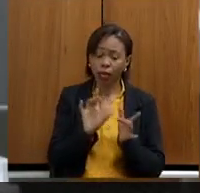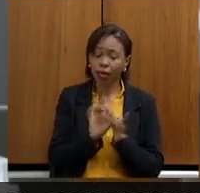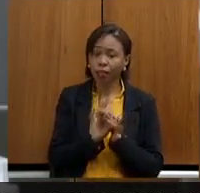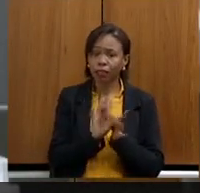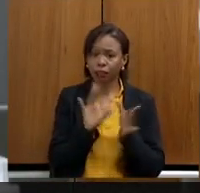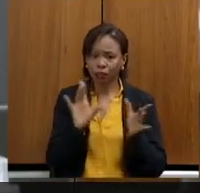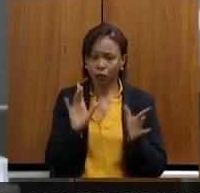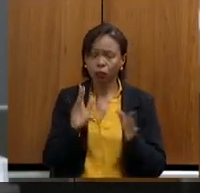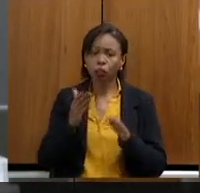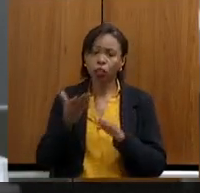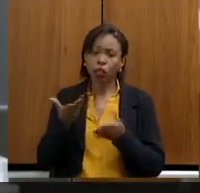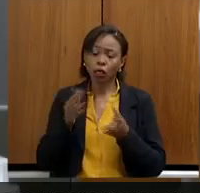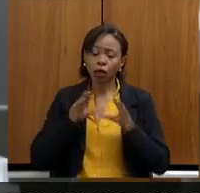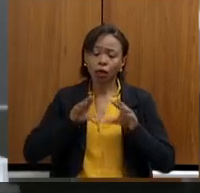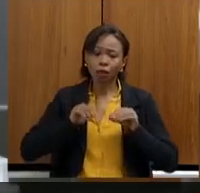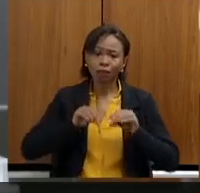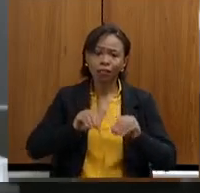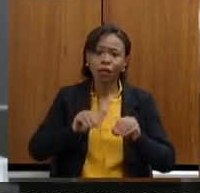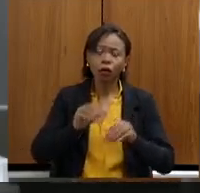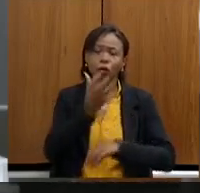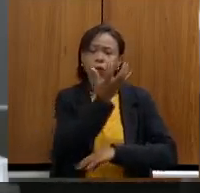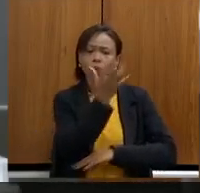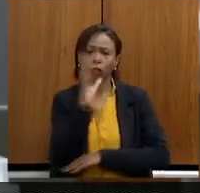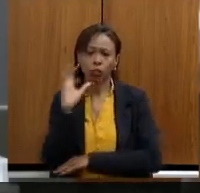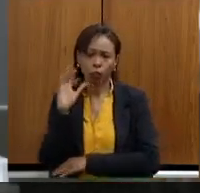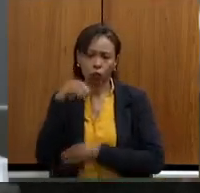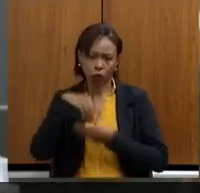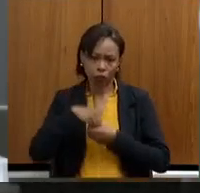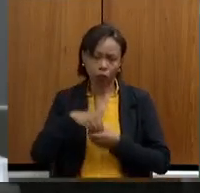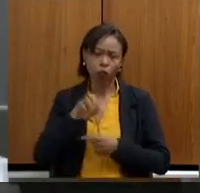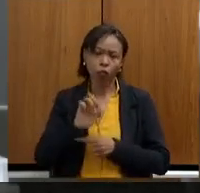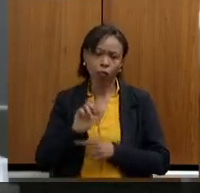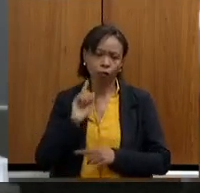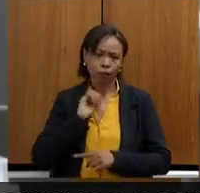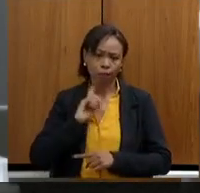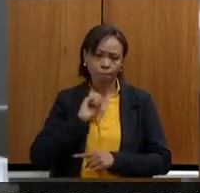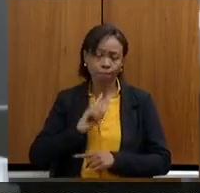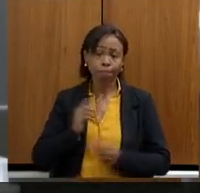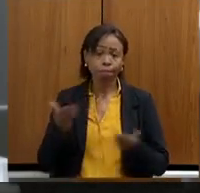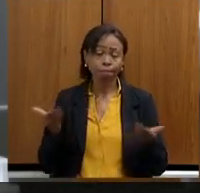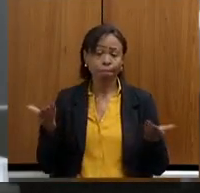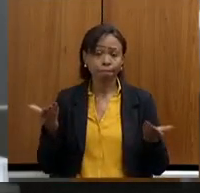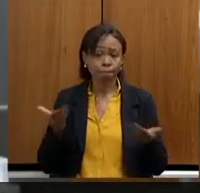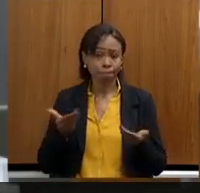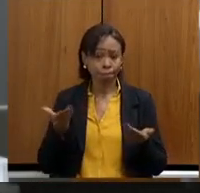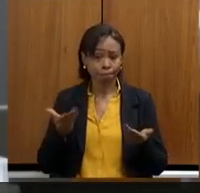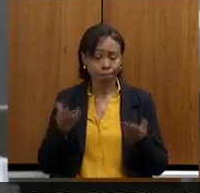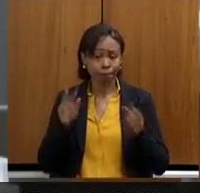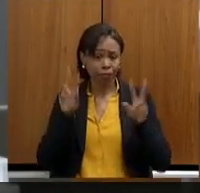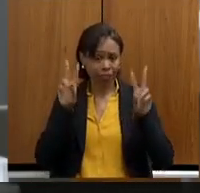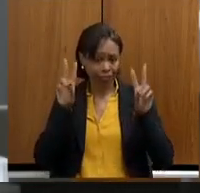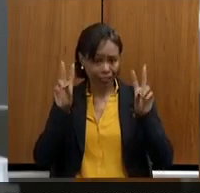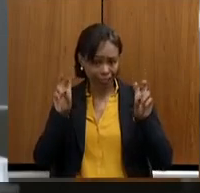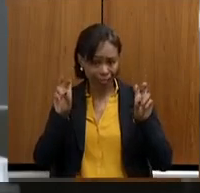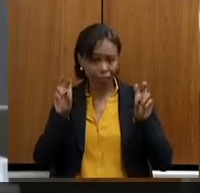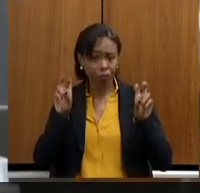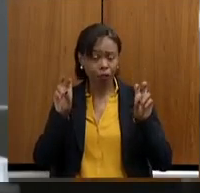intervenção ambiental no nosso Estado. E aí traz, especialmente, hoje é o tema que tem sido muito